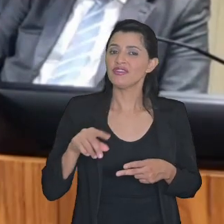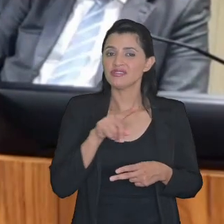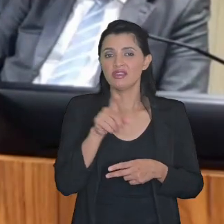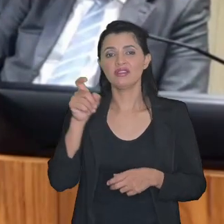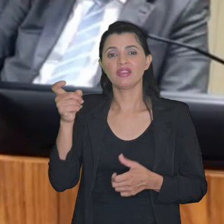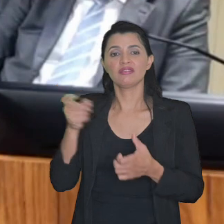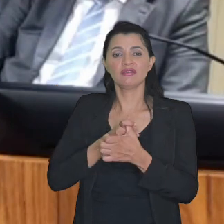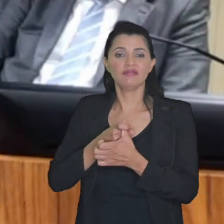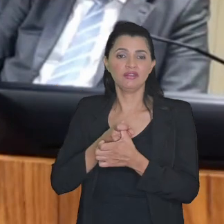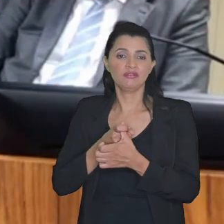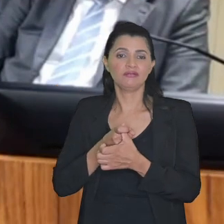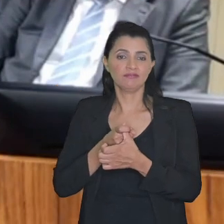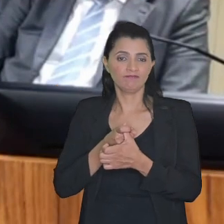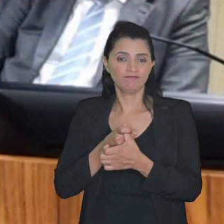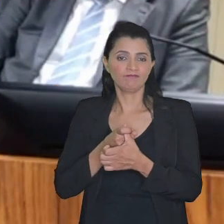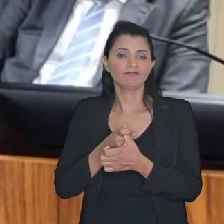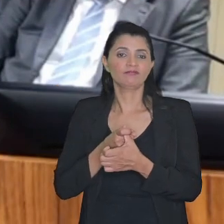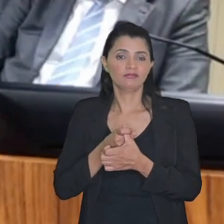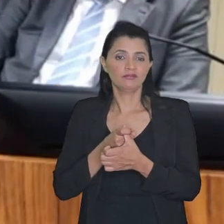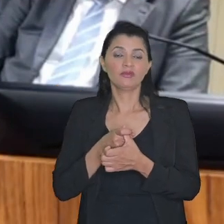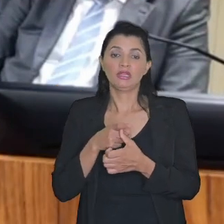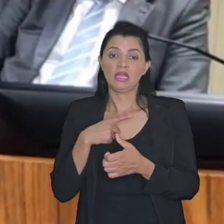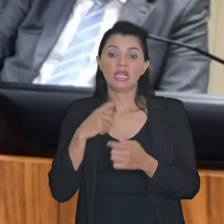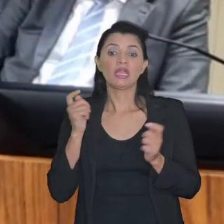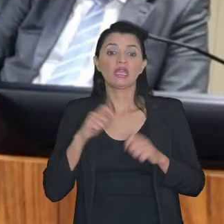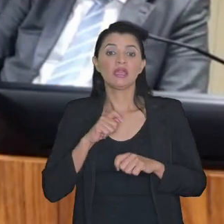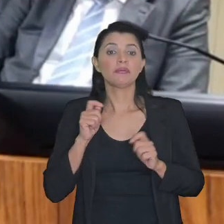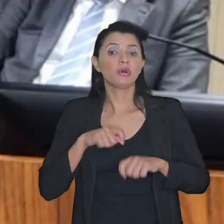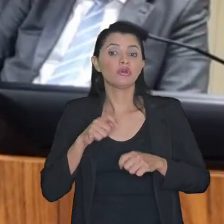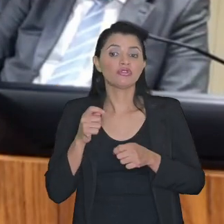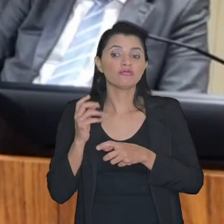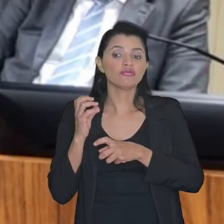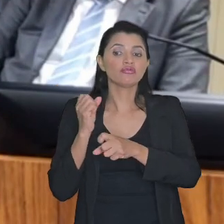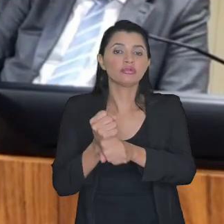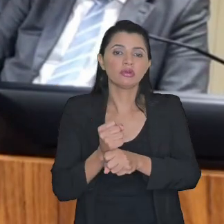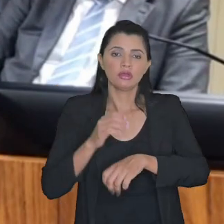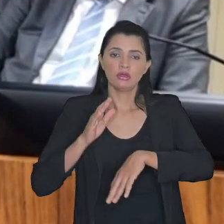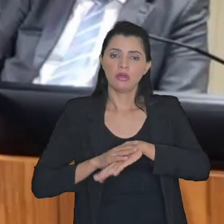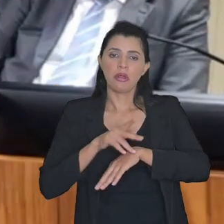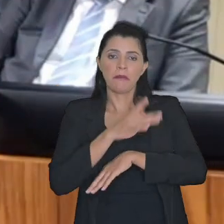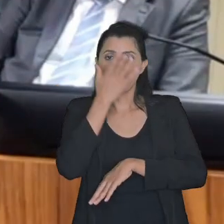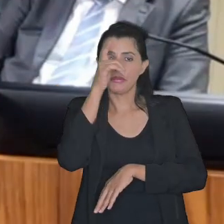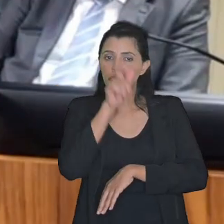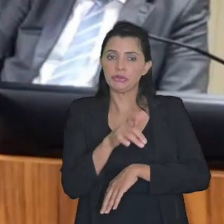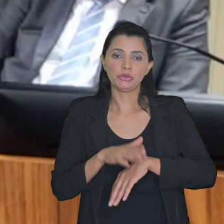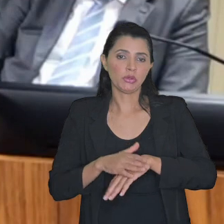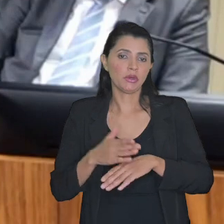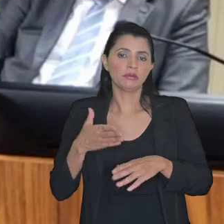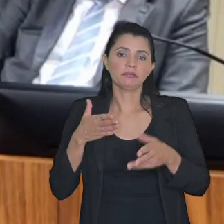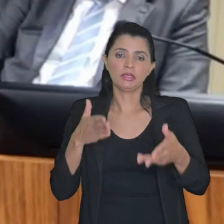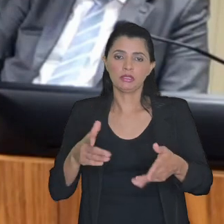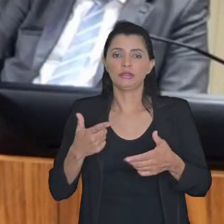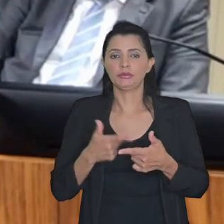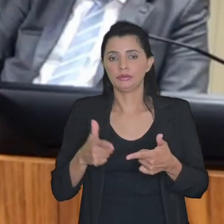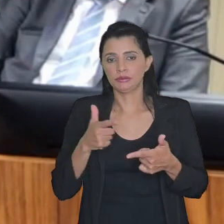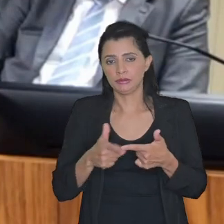contribuinte quem tem condições de apurar isso os próprios envolvidos no problema